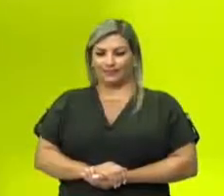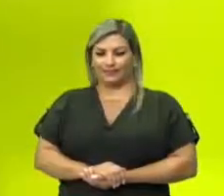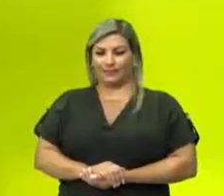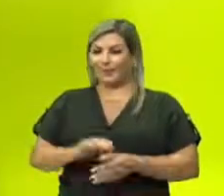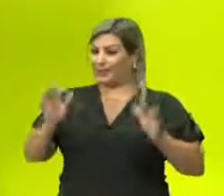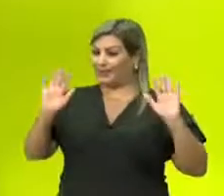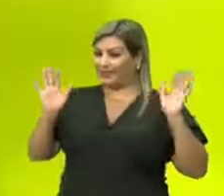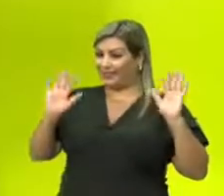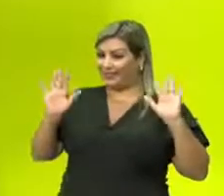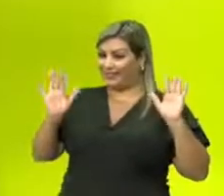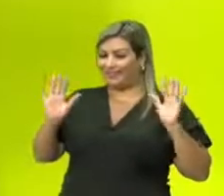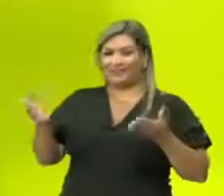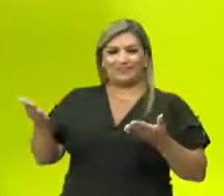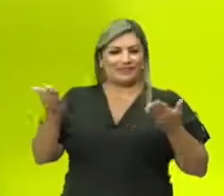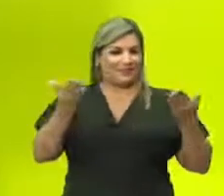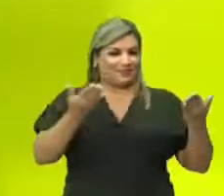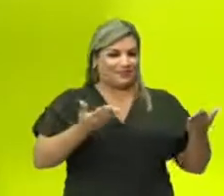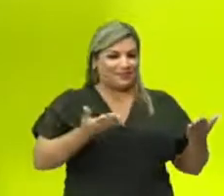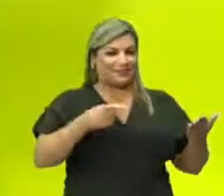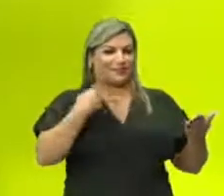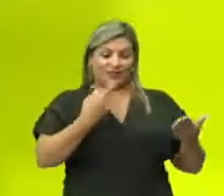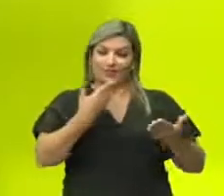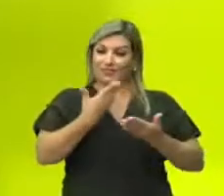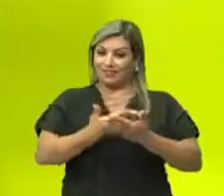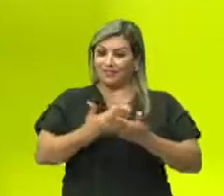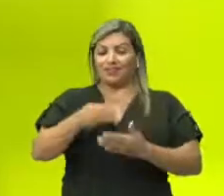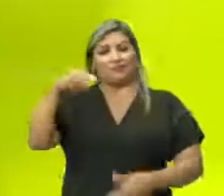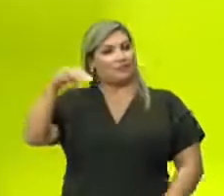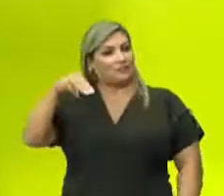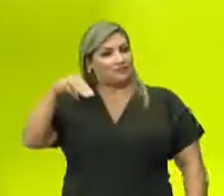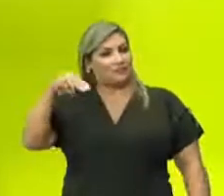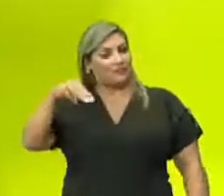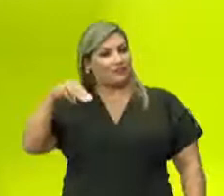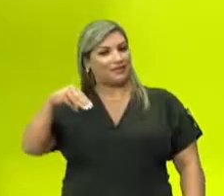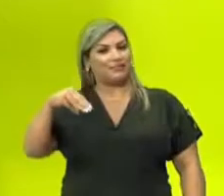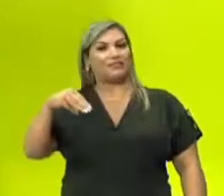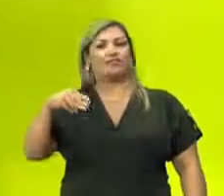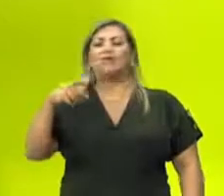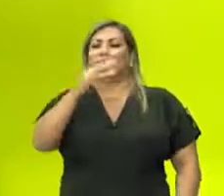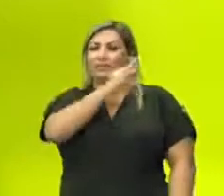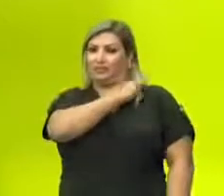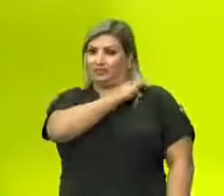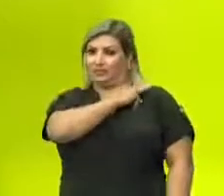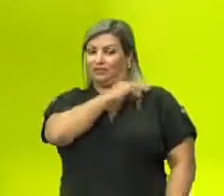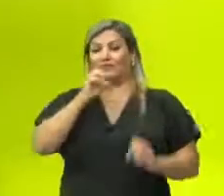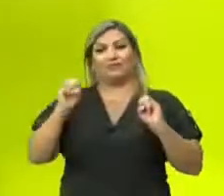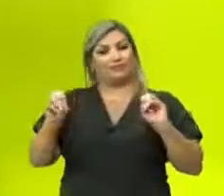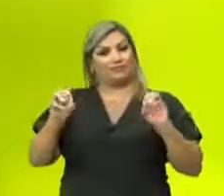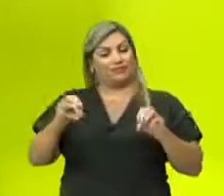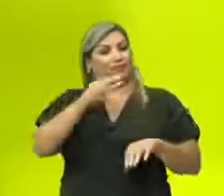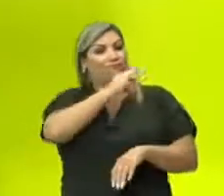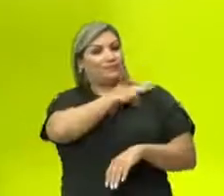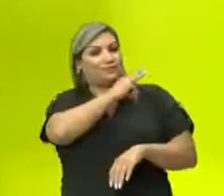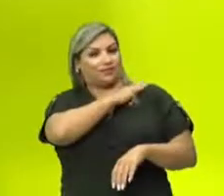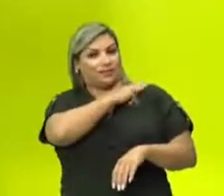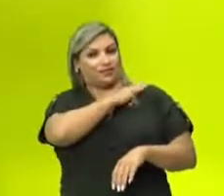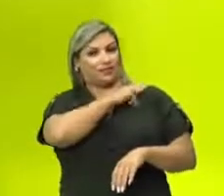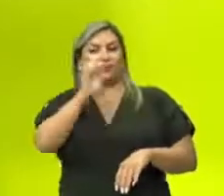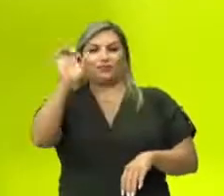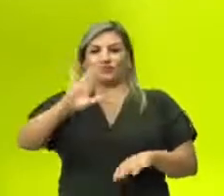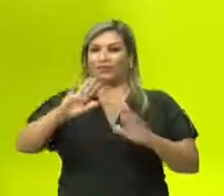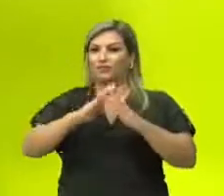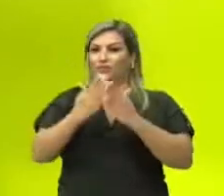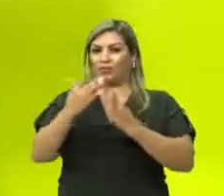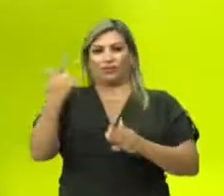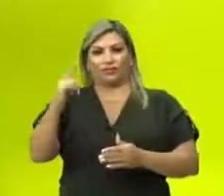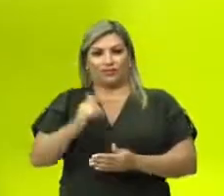Olá, sejam bem-vindos a nossa aula de matemática para a terceira série do ensino médio da Rede